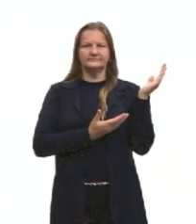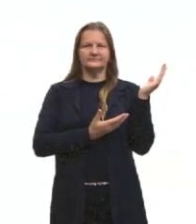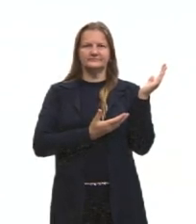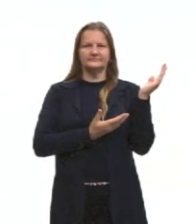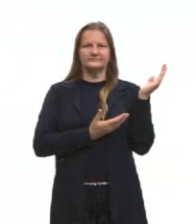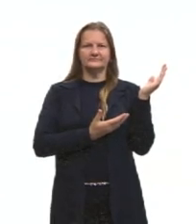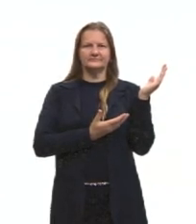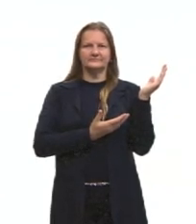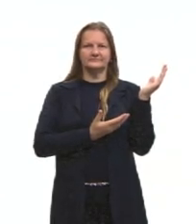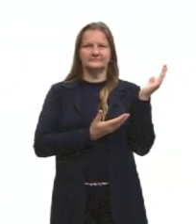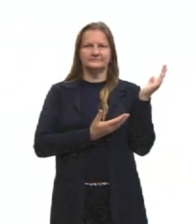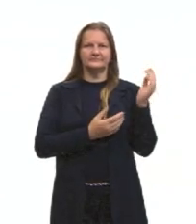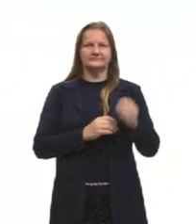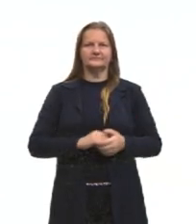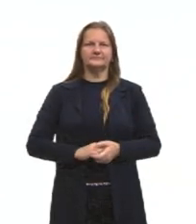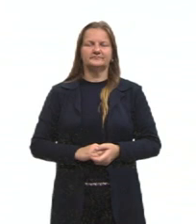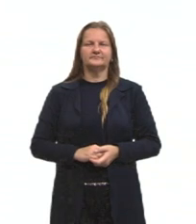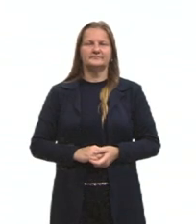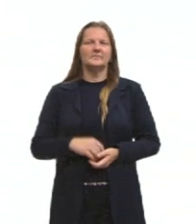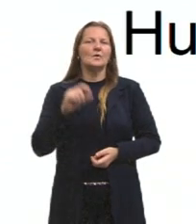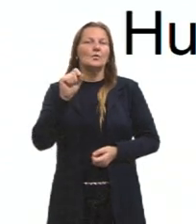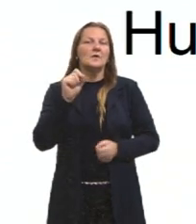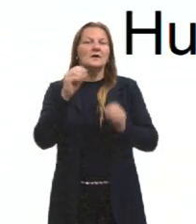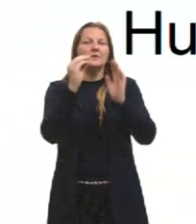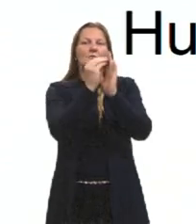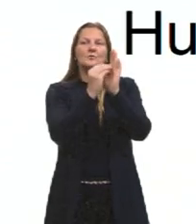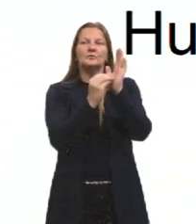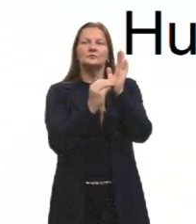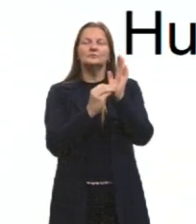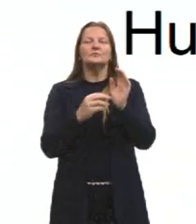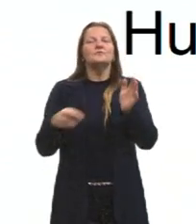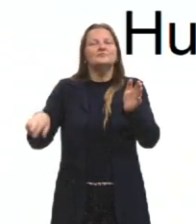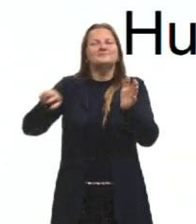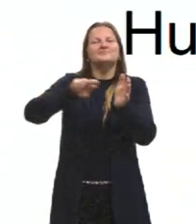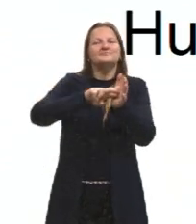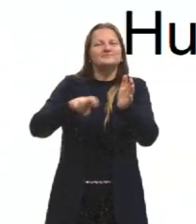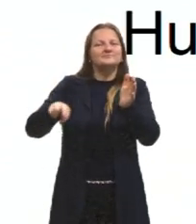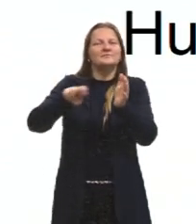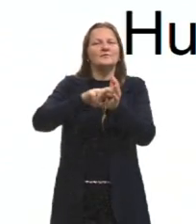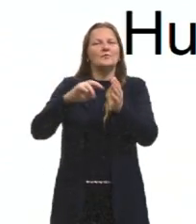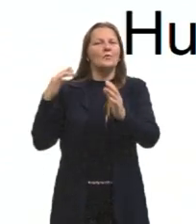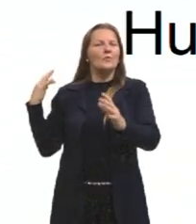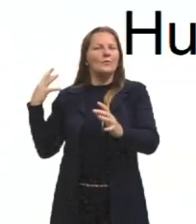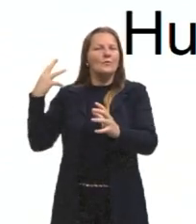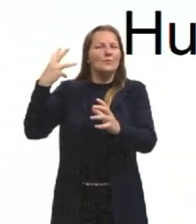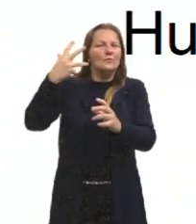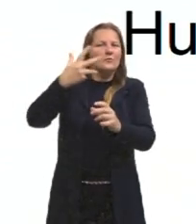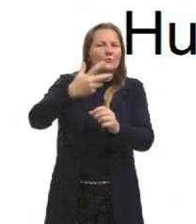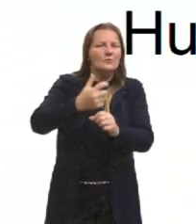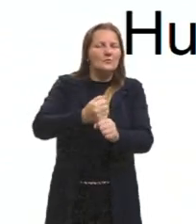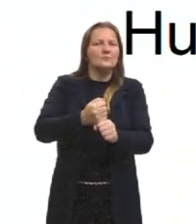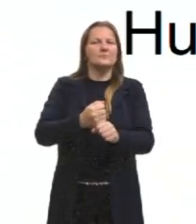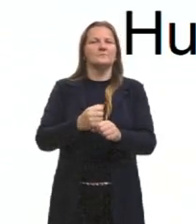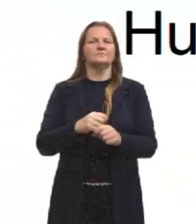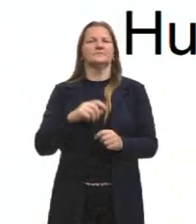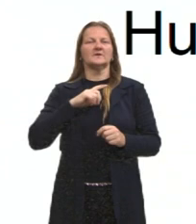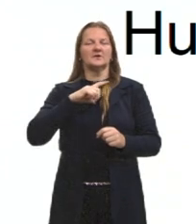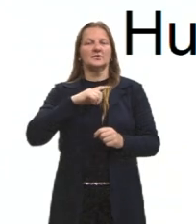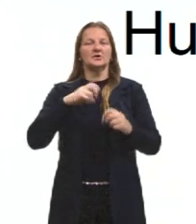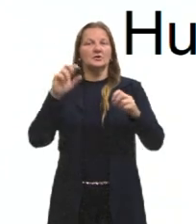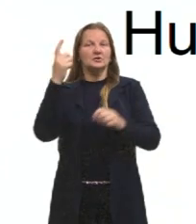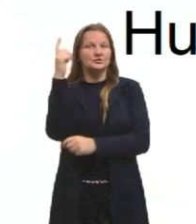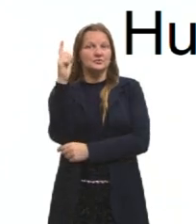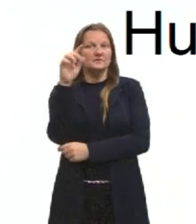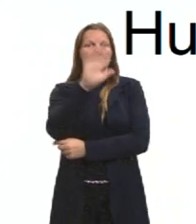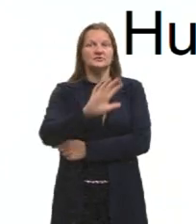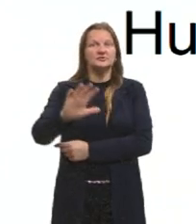questão, tá gurizada? Então o que nós vamos ver hoje? Revisão, revisão 2, Geografia Física e Humana, tá? Então a gente vai